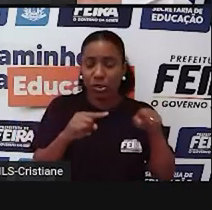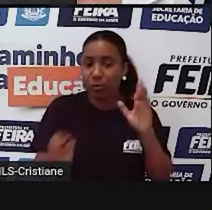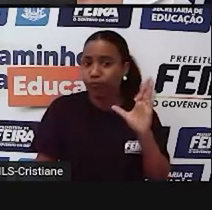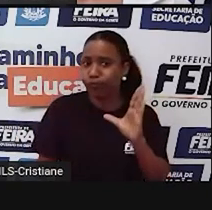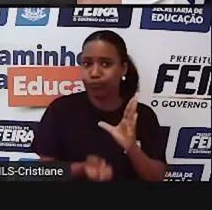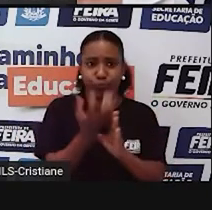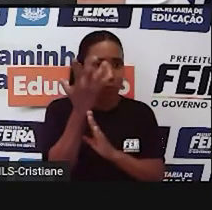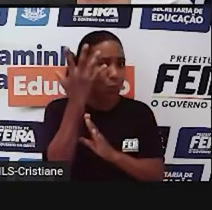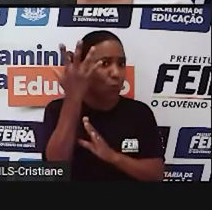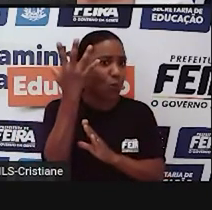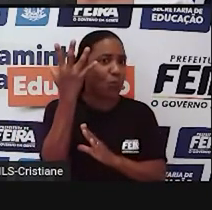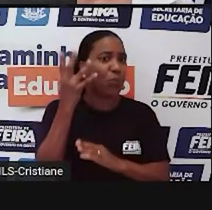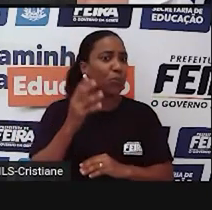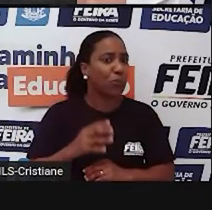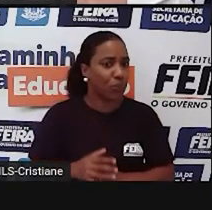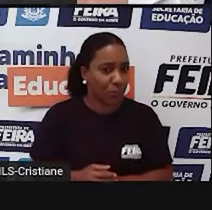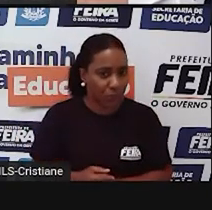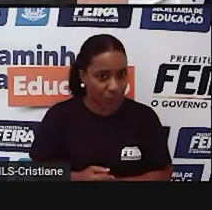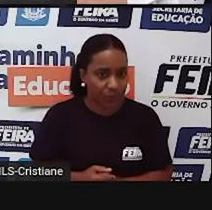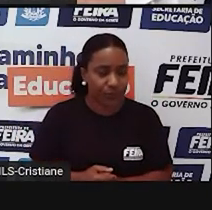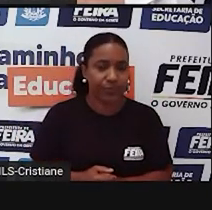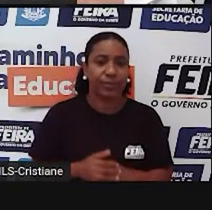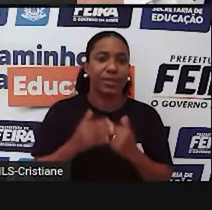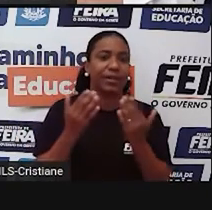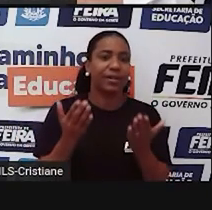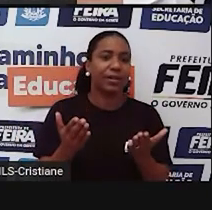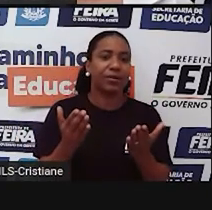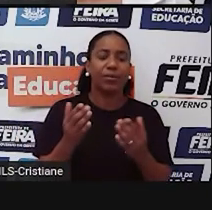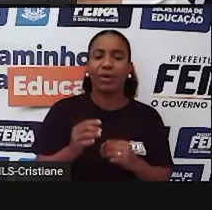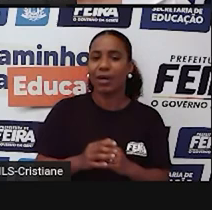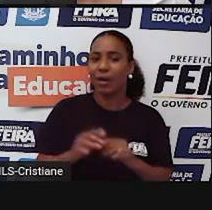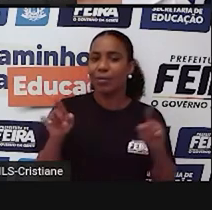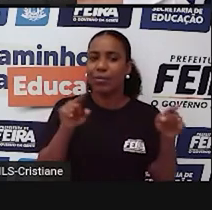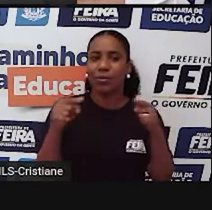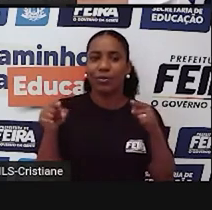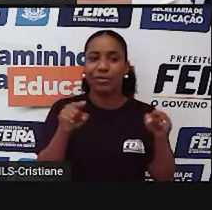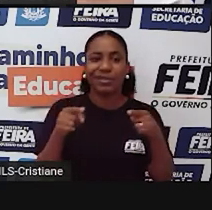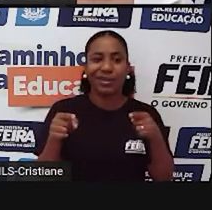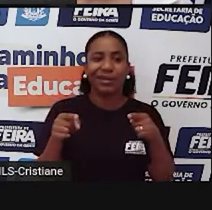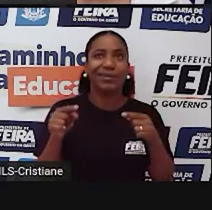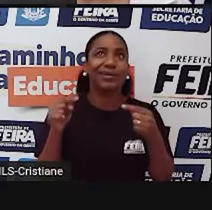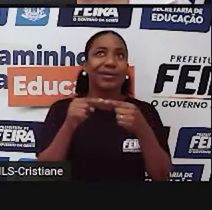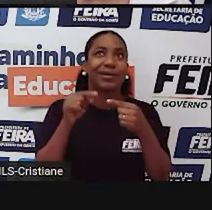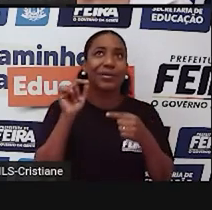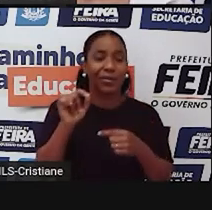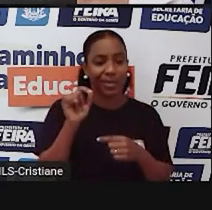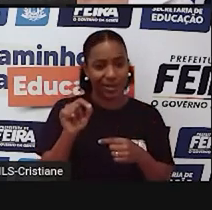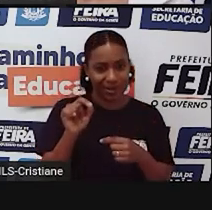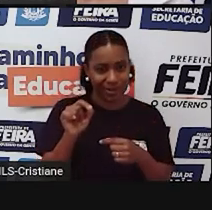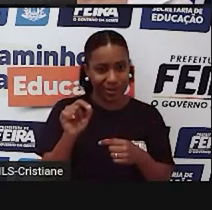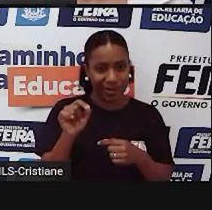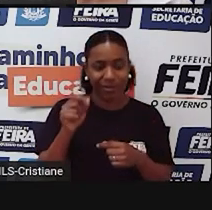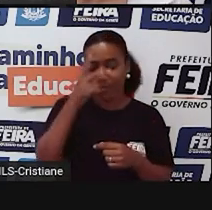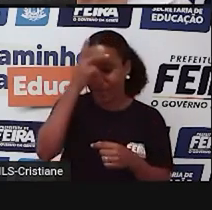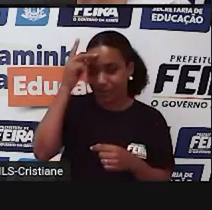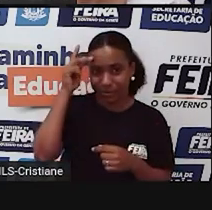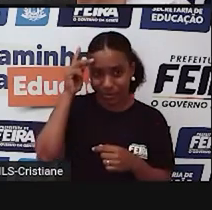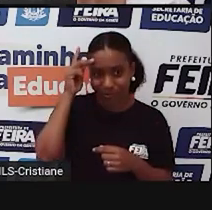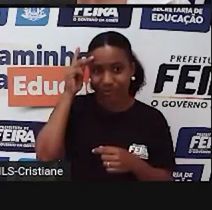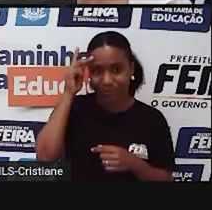partir do qual ele critica a mentalidade colonial do povo africano e fala